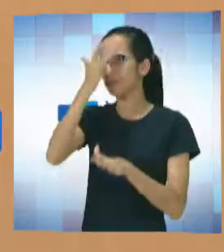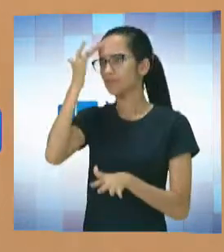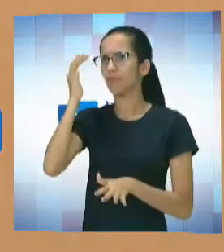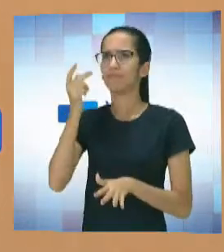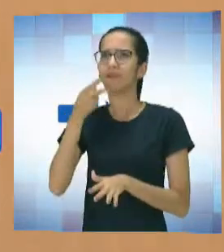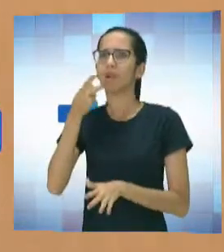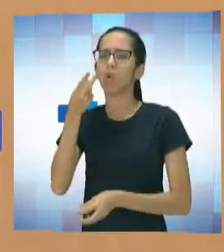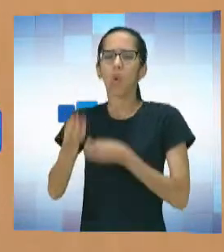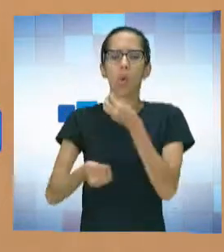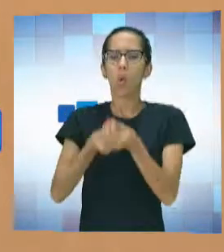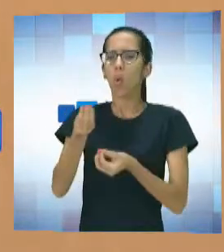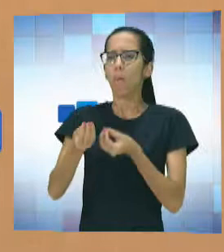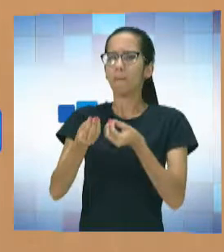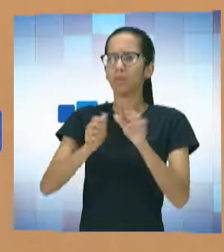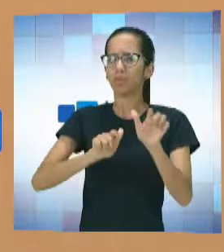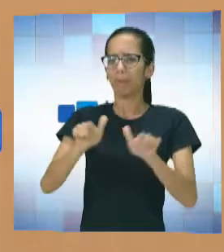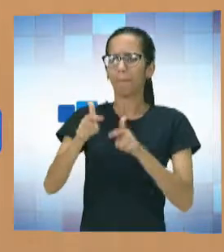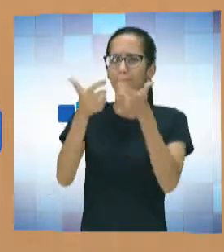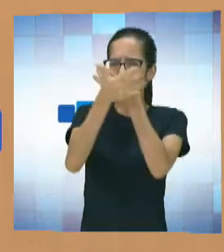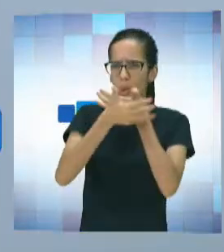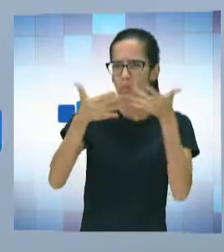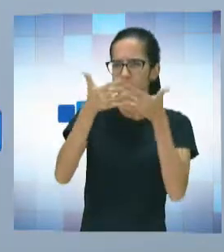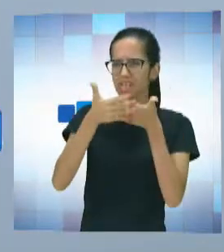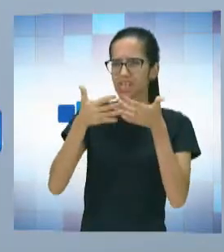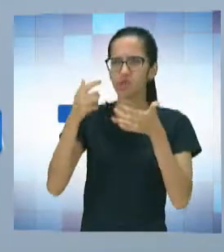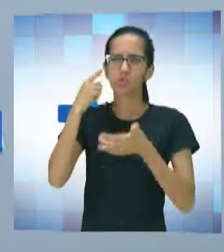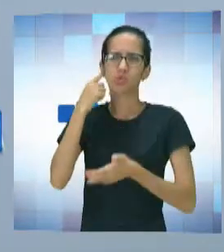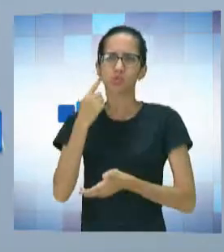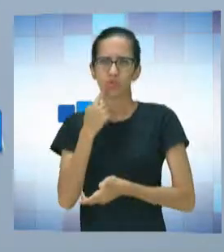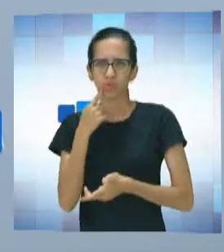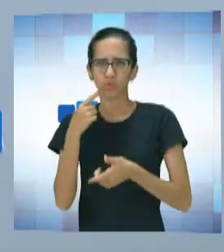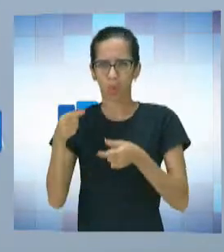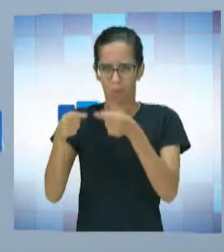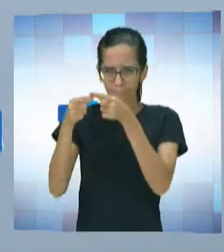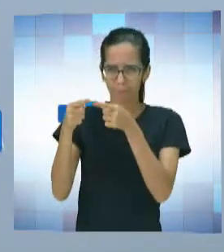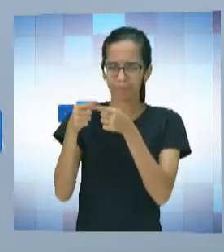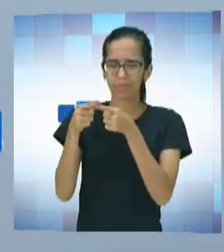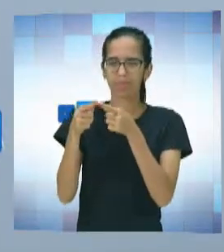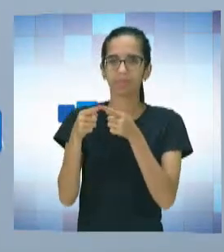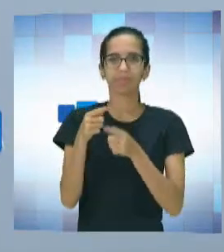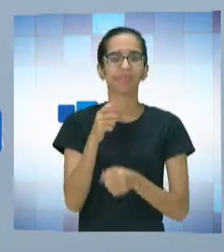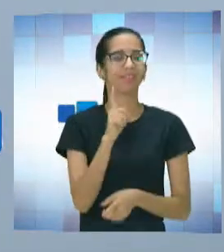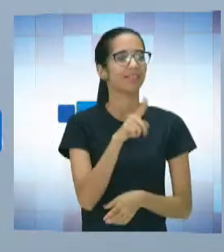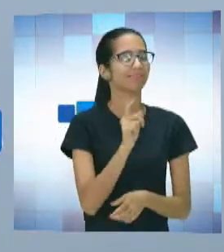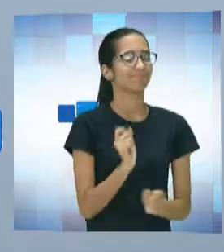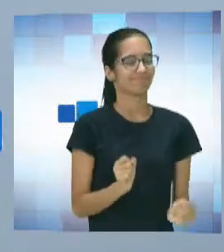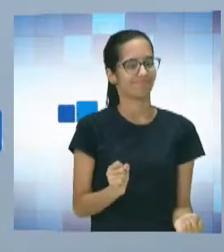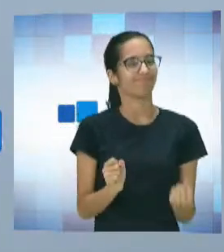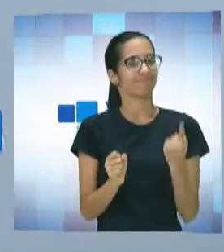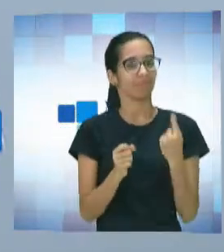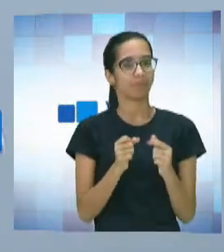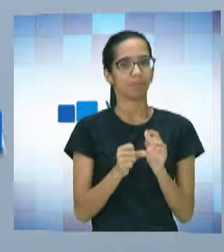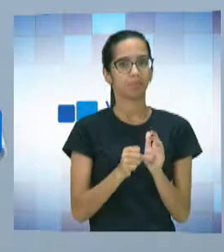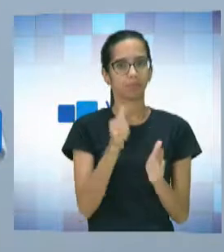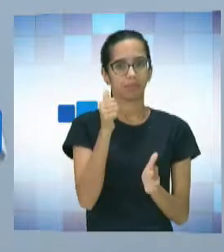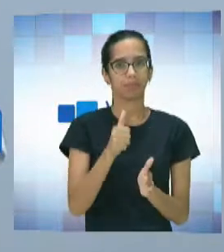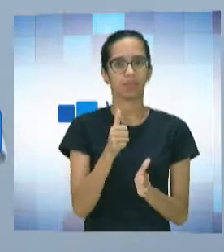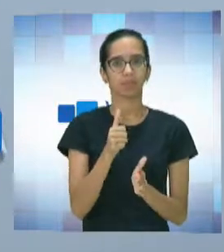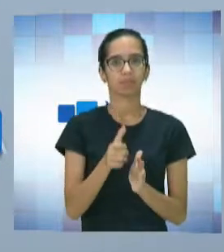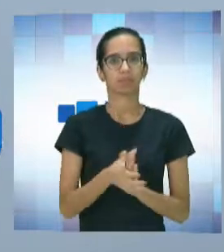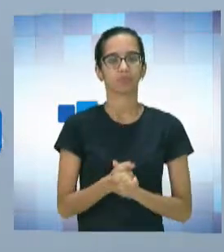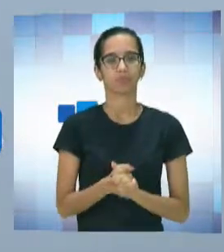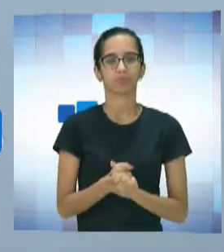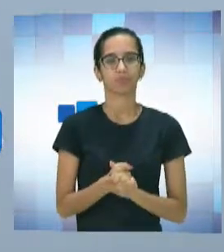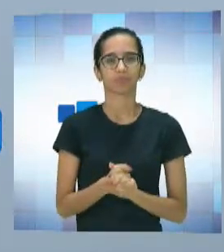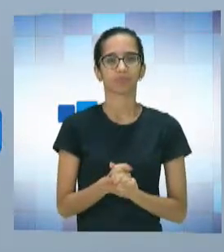como é que vai trabalhar música com surdo? Foi interessante, assim, Chico, quando a gente pegou, primeiramente, assim, né? E a